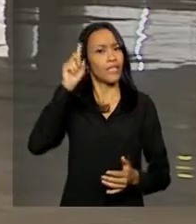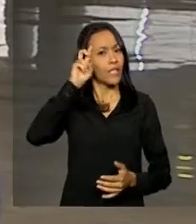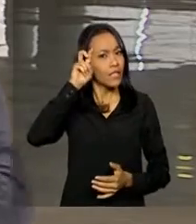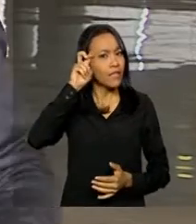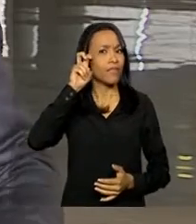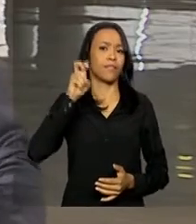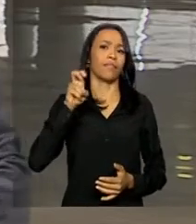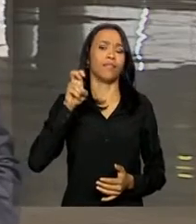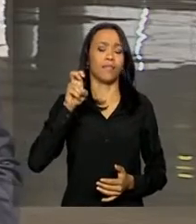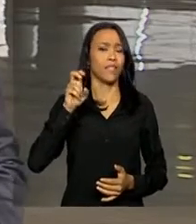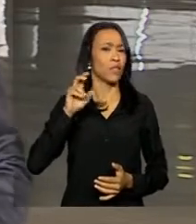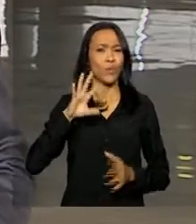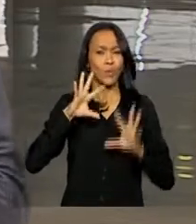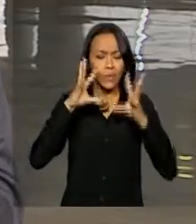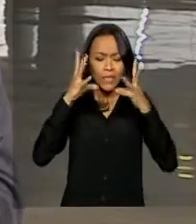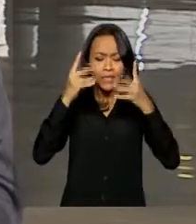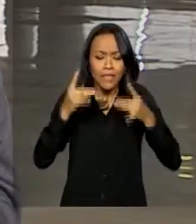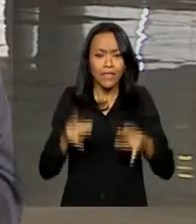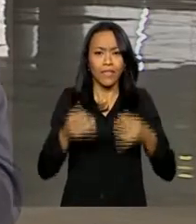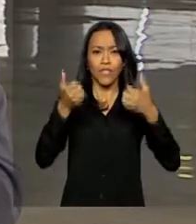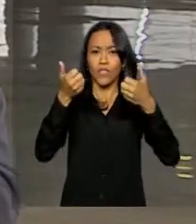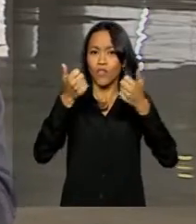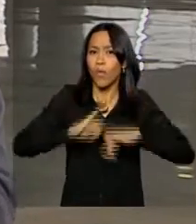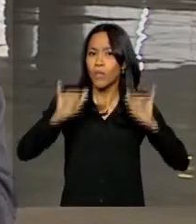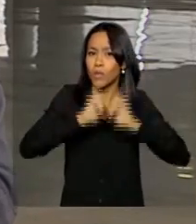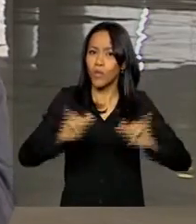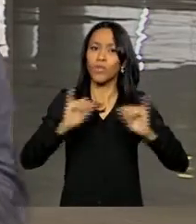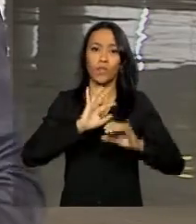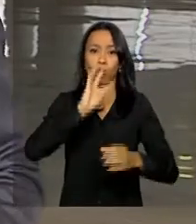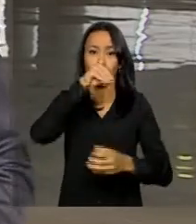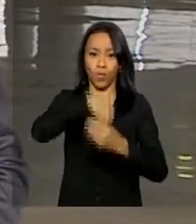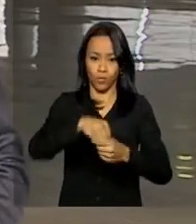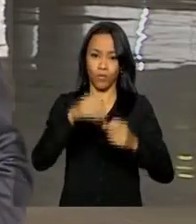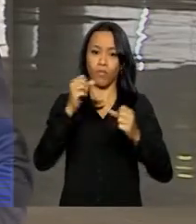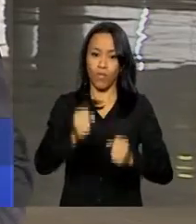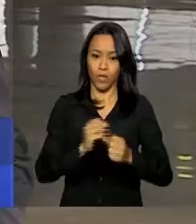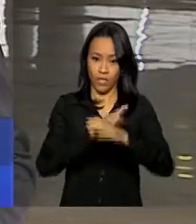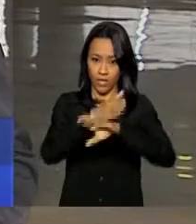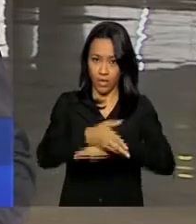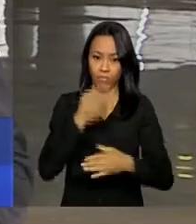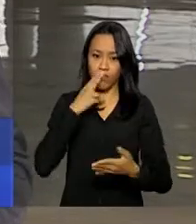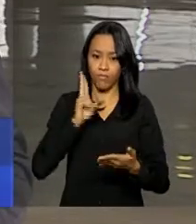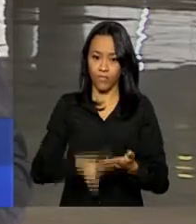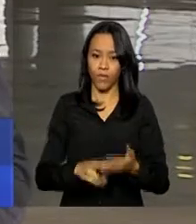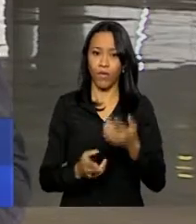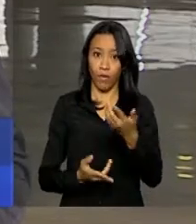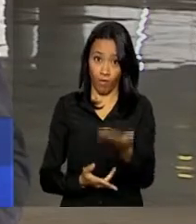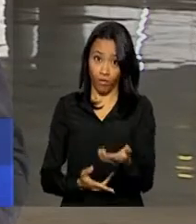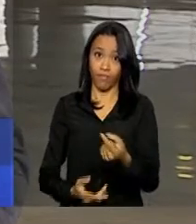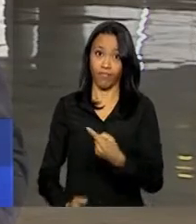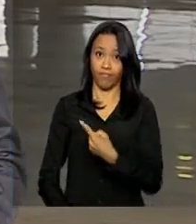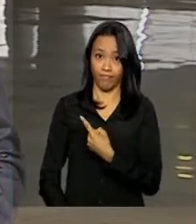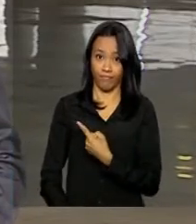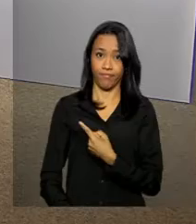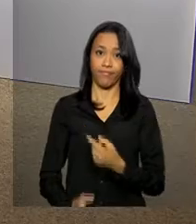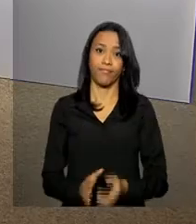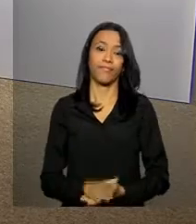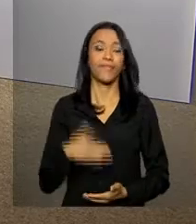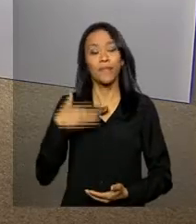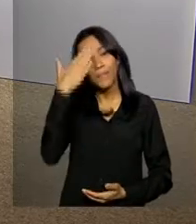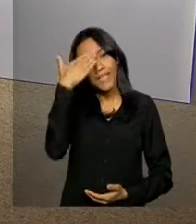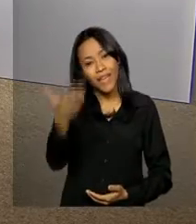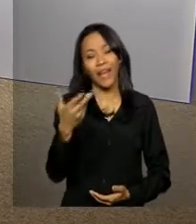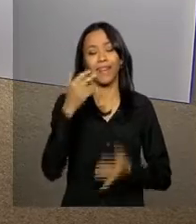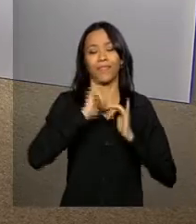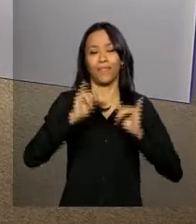Todas as informações desse concurso estão disponíveis na página dos Correios na internet. Daniela. Obrigada, Leandro,